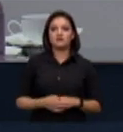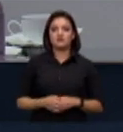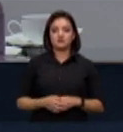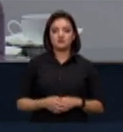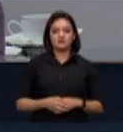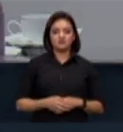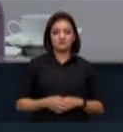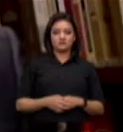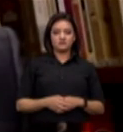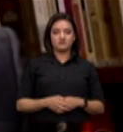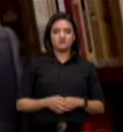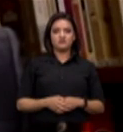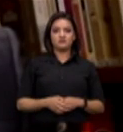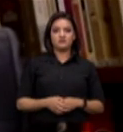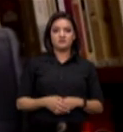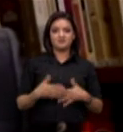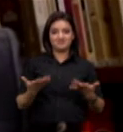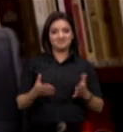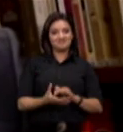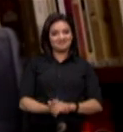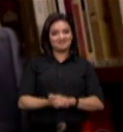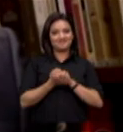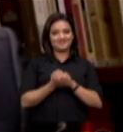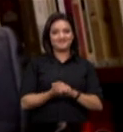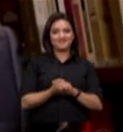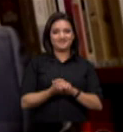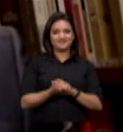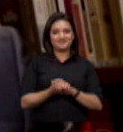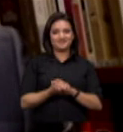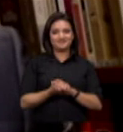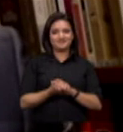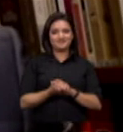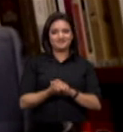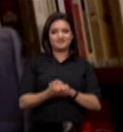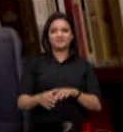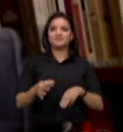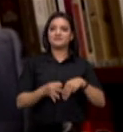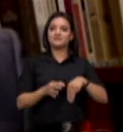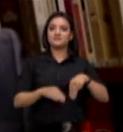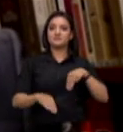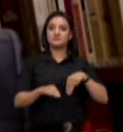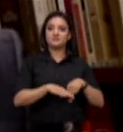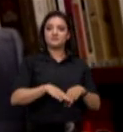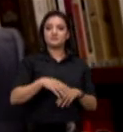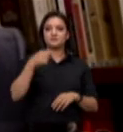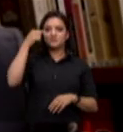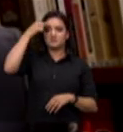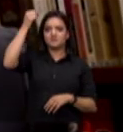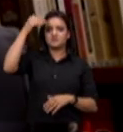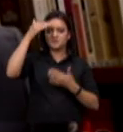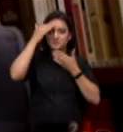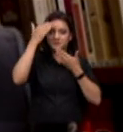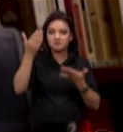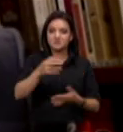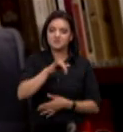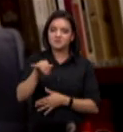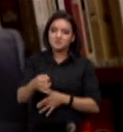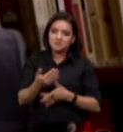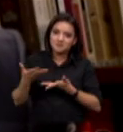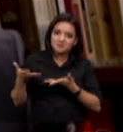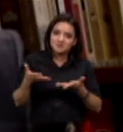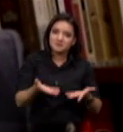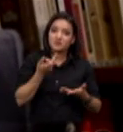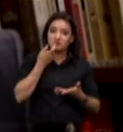boa noite ministro Barroso agradeço a vossa excelência a oportunidade de compartilhar a visão dos três